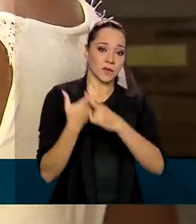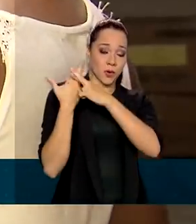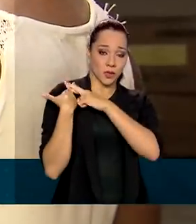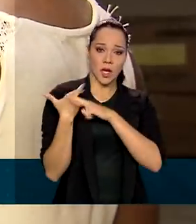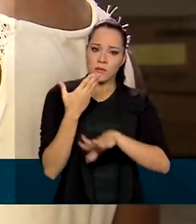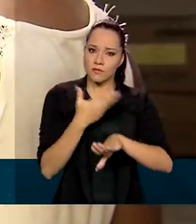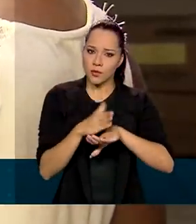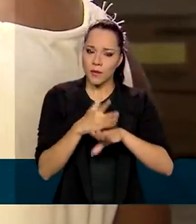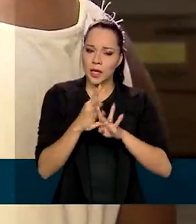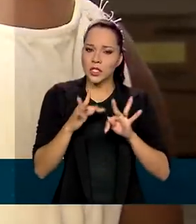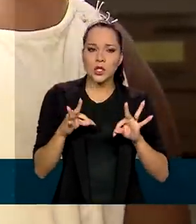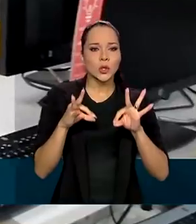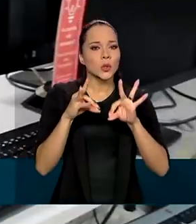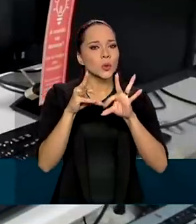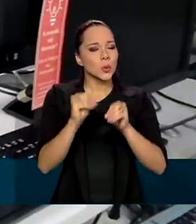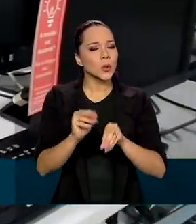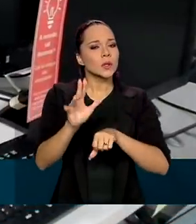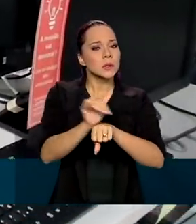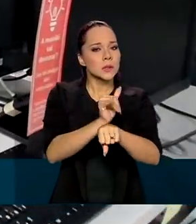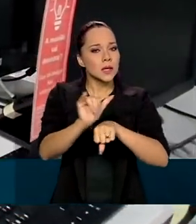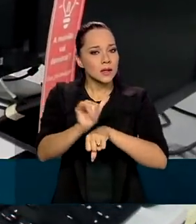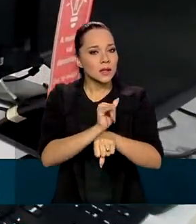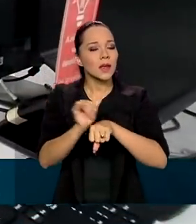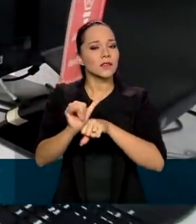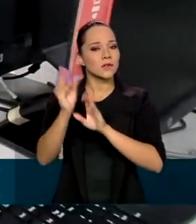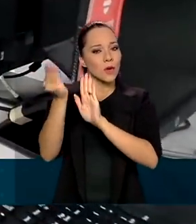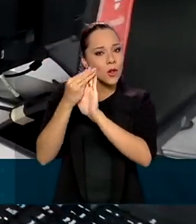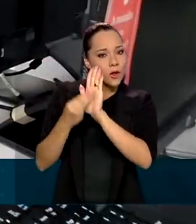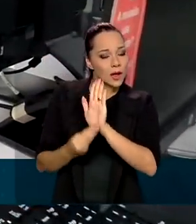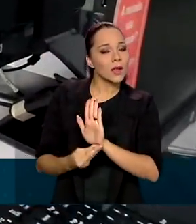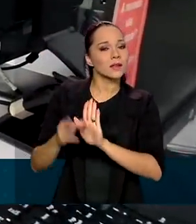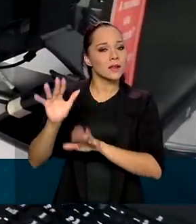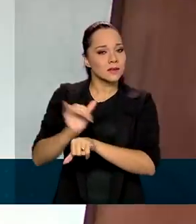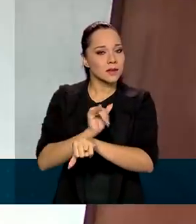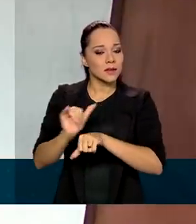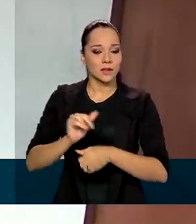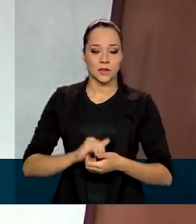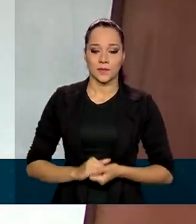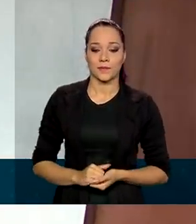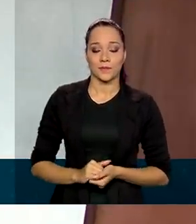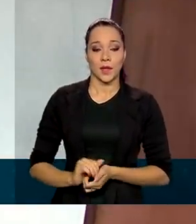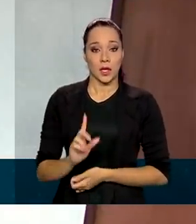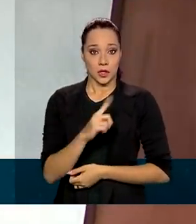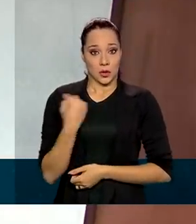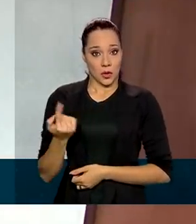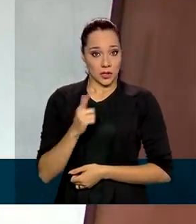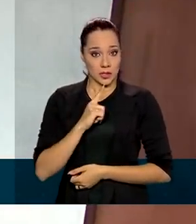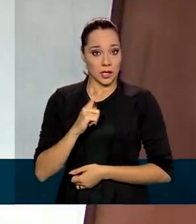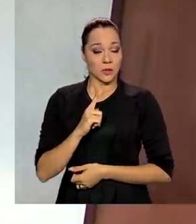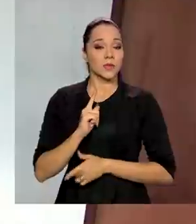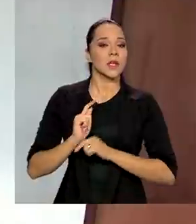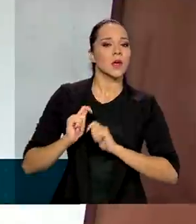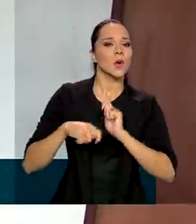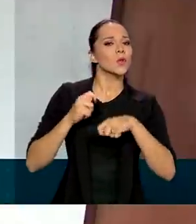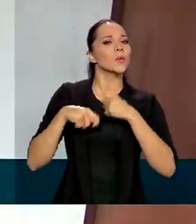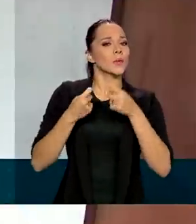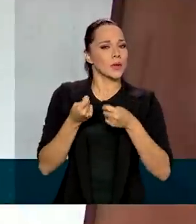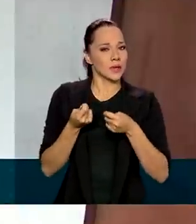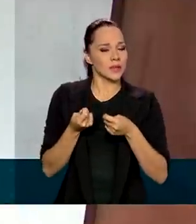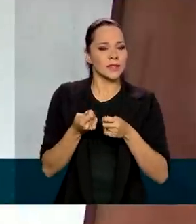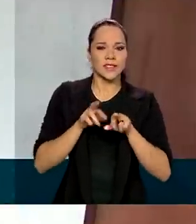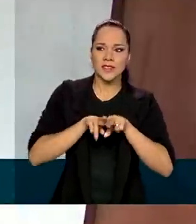prática a maior parte das medidas previstas na estratégia. Nós temos, na verdade, economias que